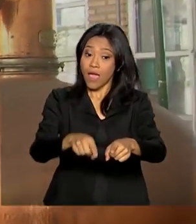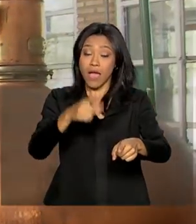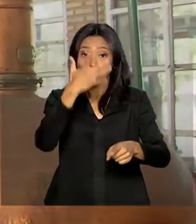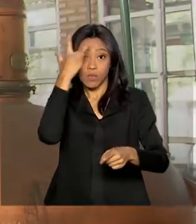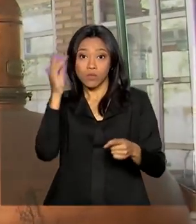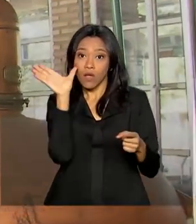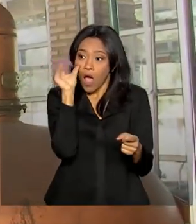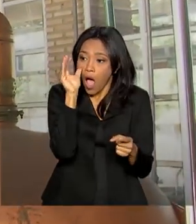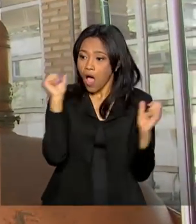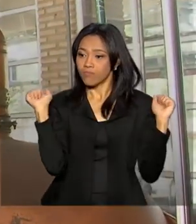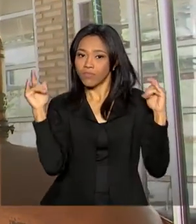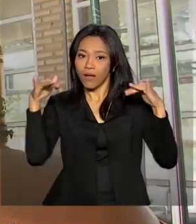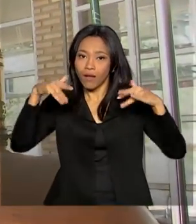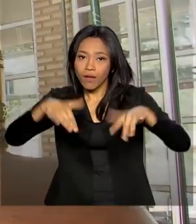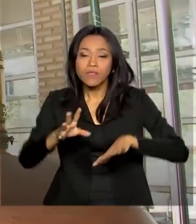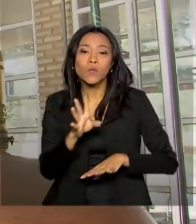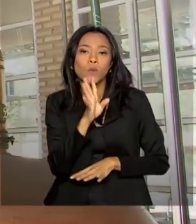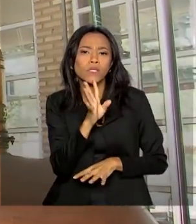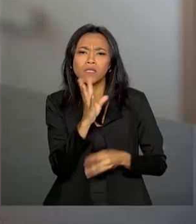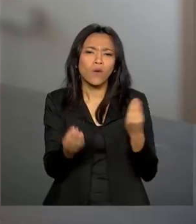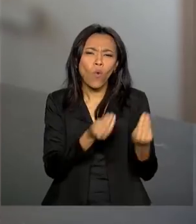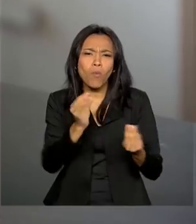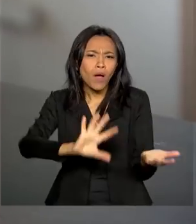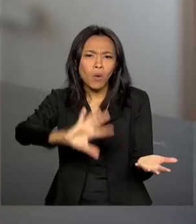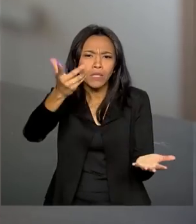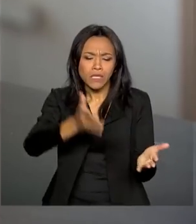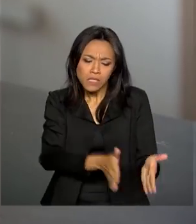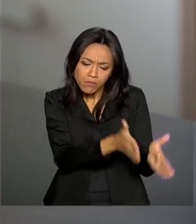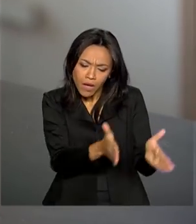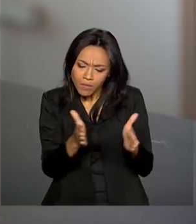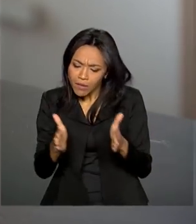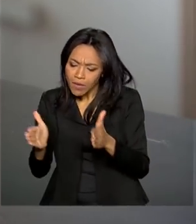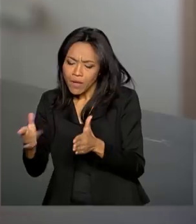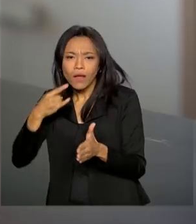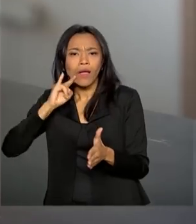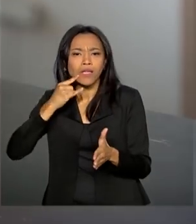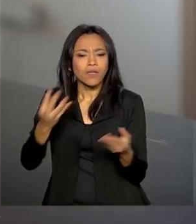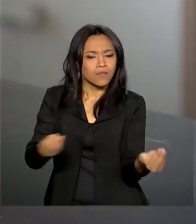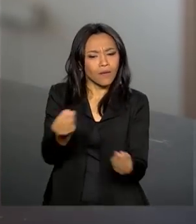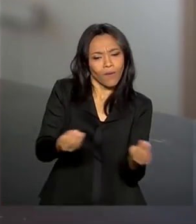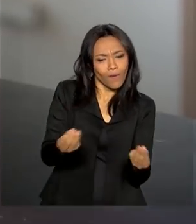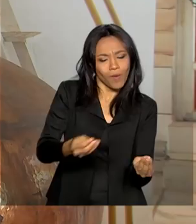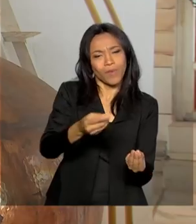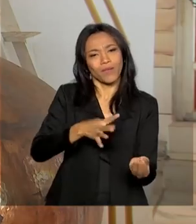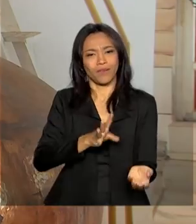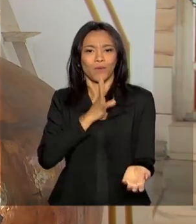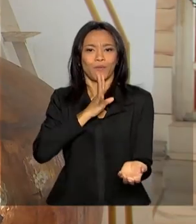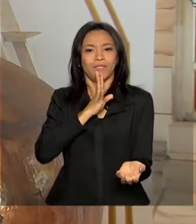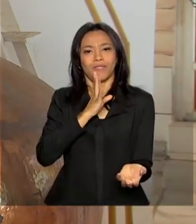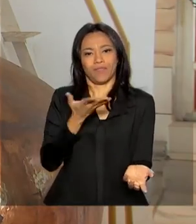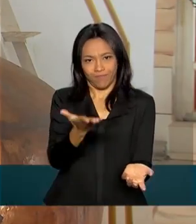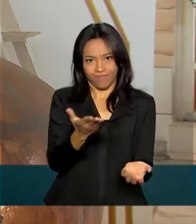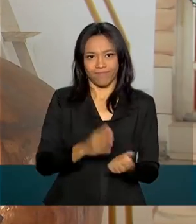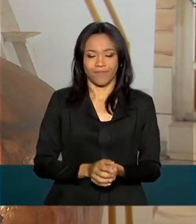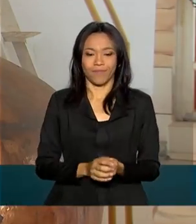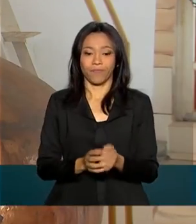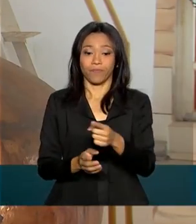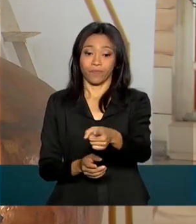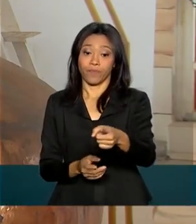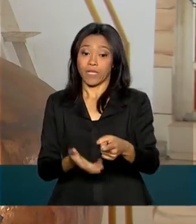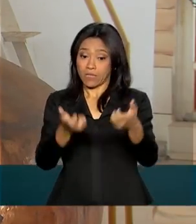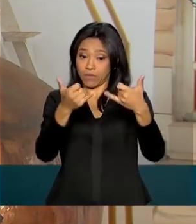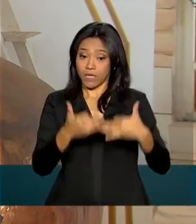turistas que querem conhecer o processo de produção e também degustar cachaçinhas de qualidade. Hoje a cachaça compete